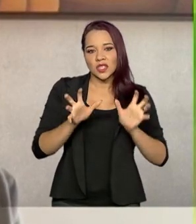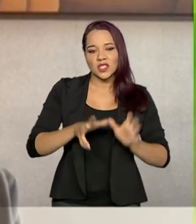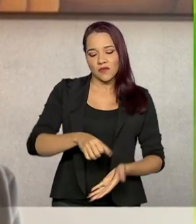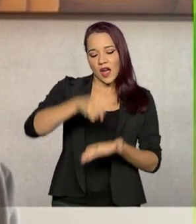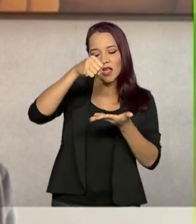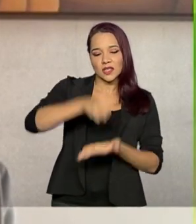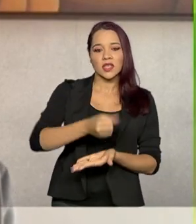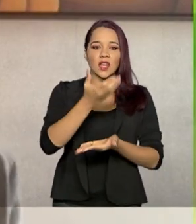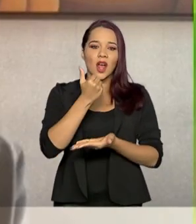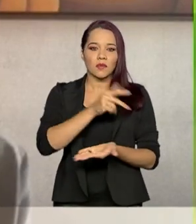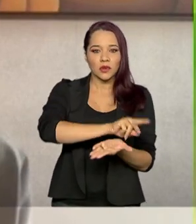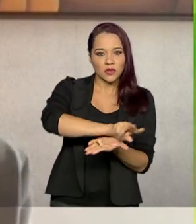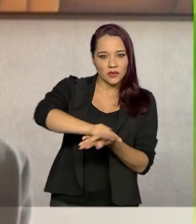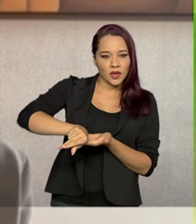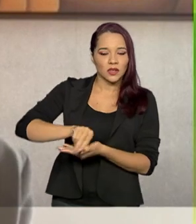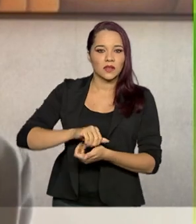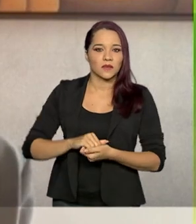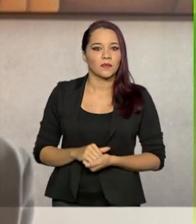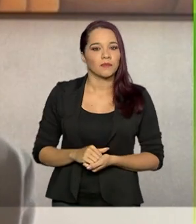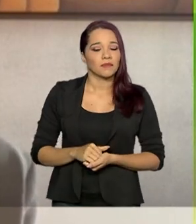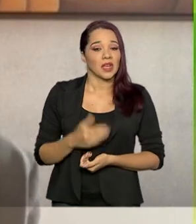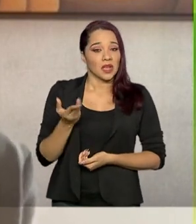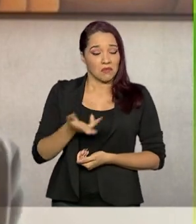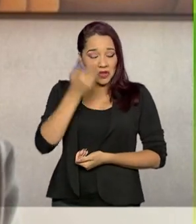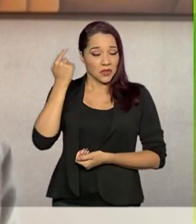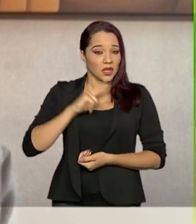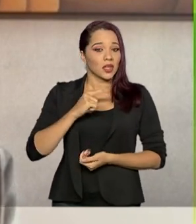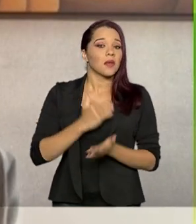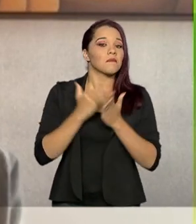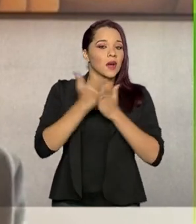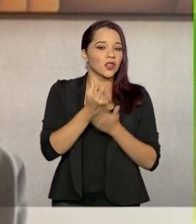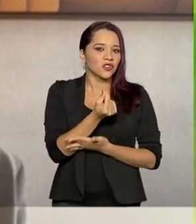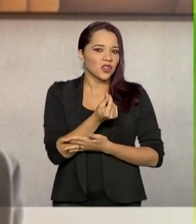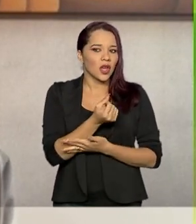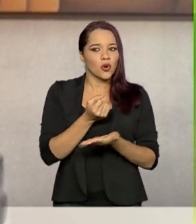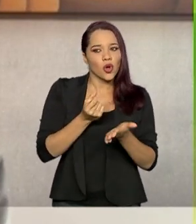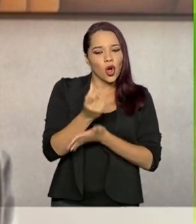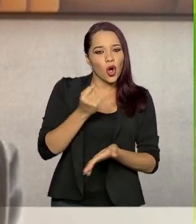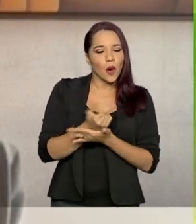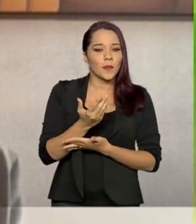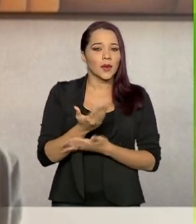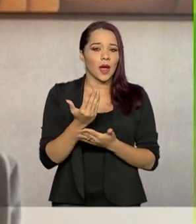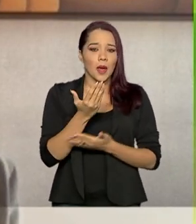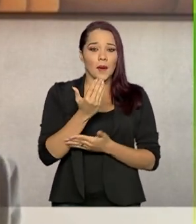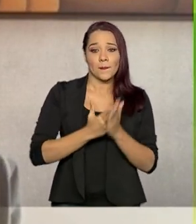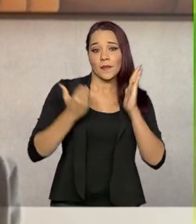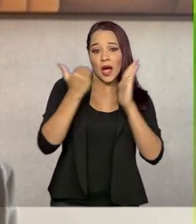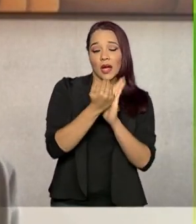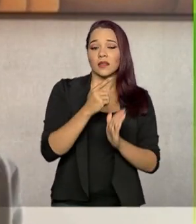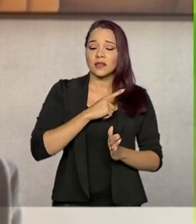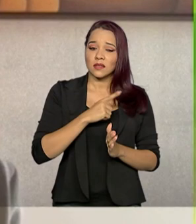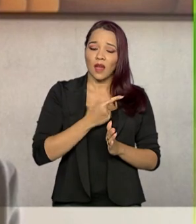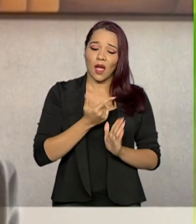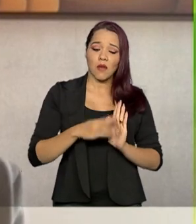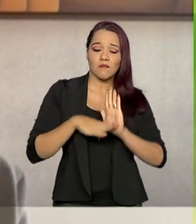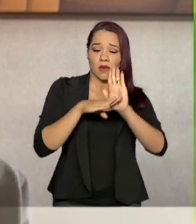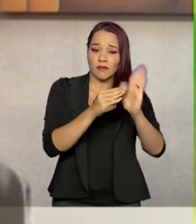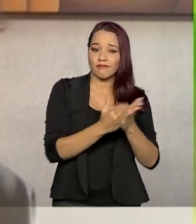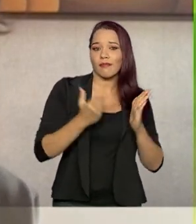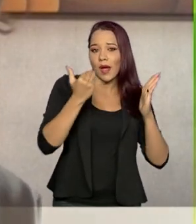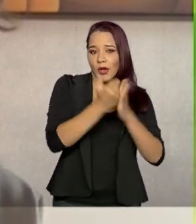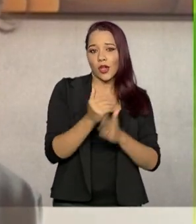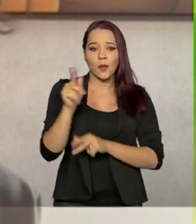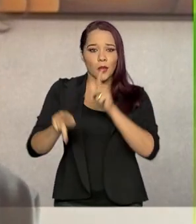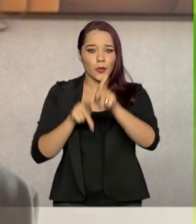básica. E, naturalmente, que quem tem mais dinheiro acaba consumindo mais e, portanto, teria um benefício proporcionalmente maior